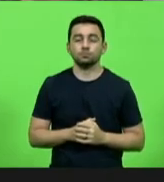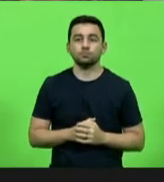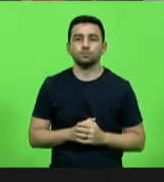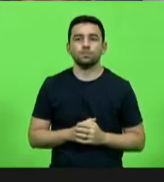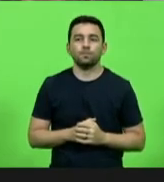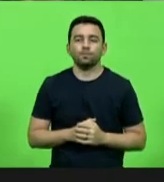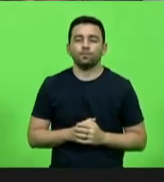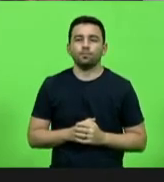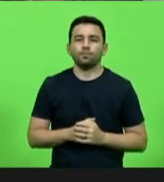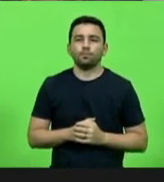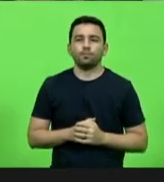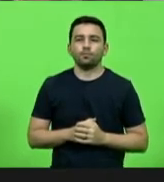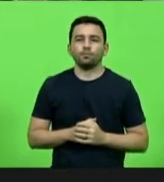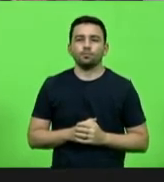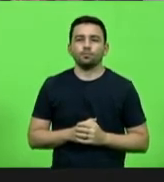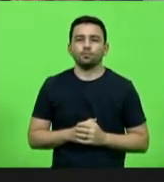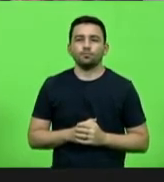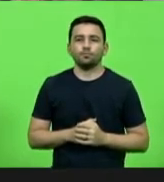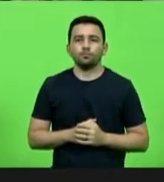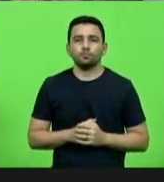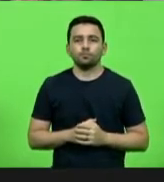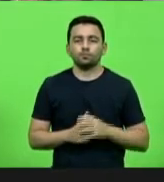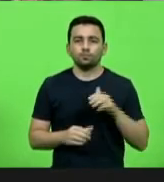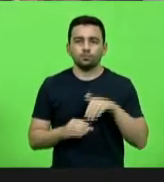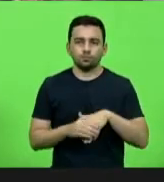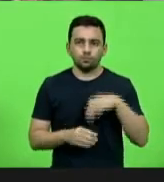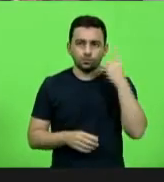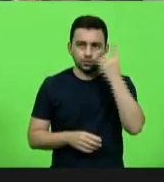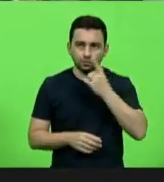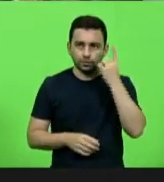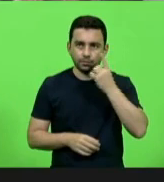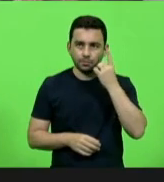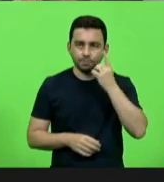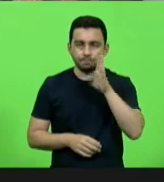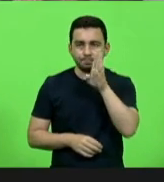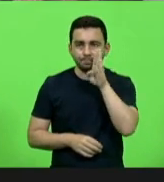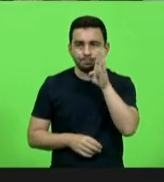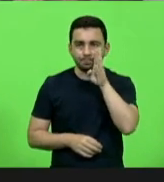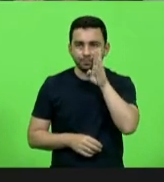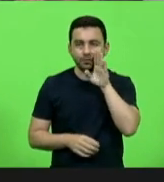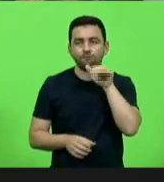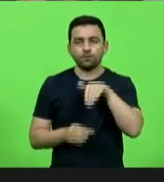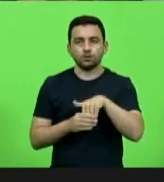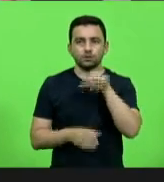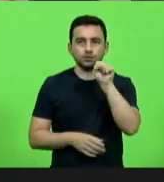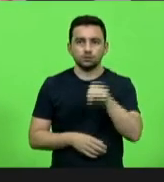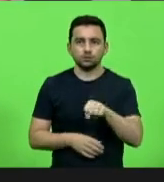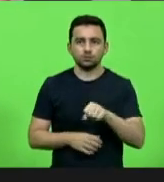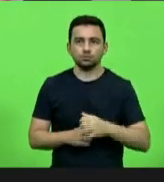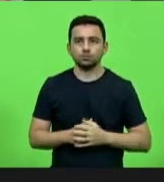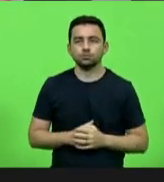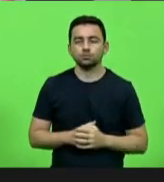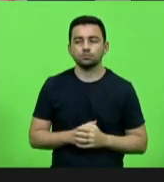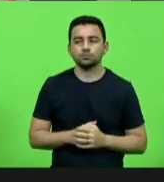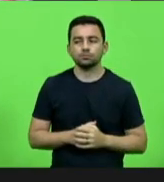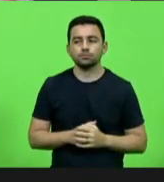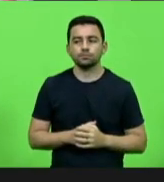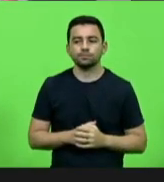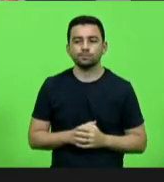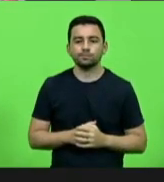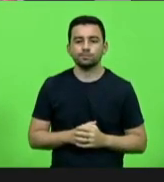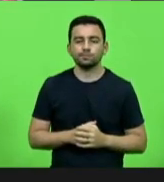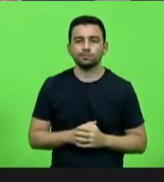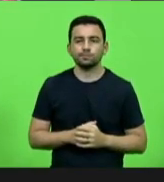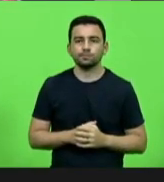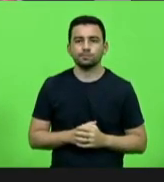vota sim, senhor presidente. Como vota o deputado Nilson Berlanda? Voto sim, senhor secretário. Deputado Nilson Berlanda, vota